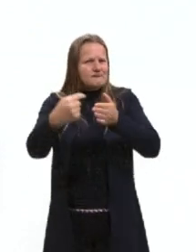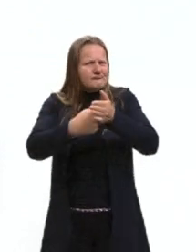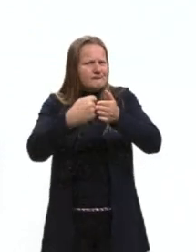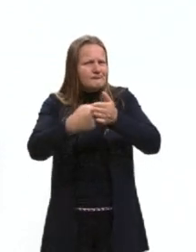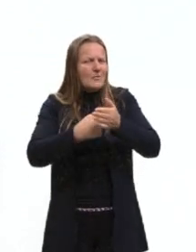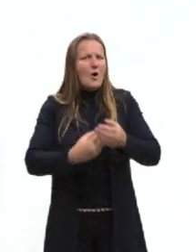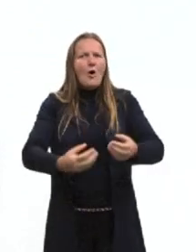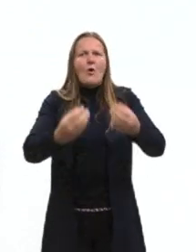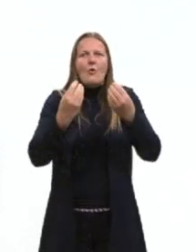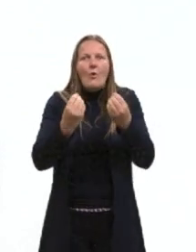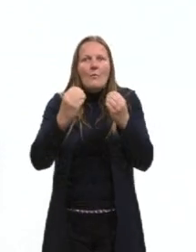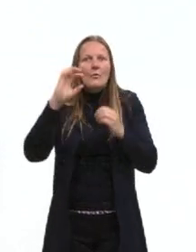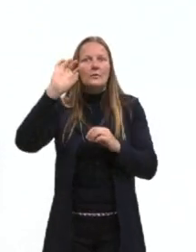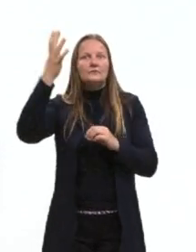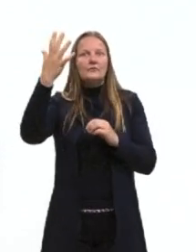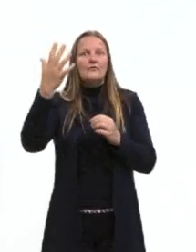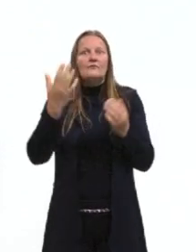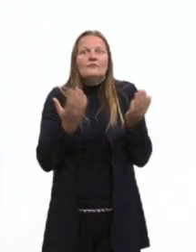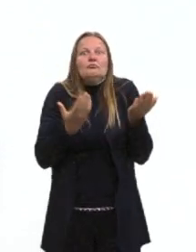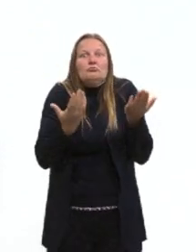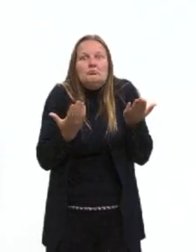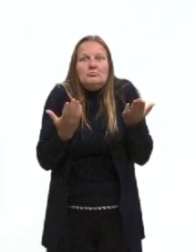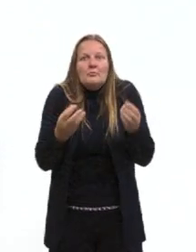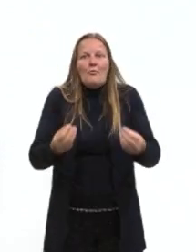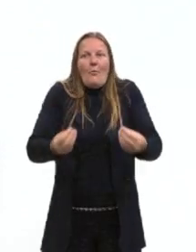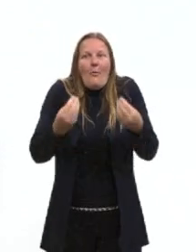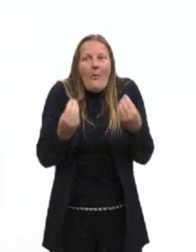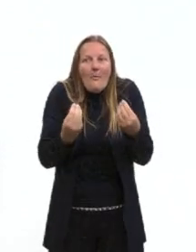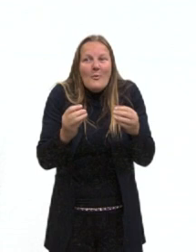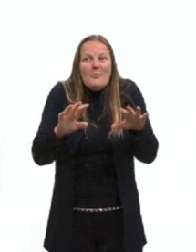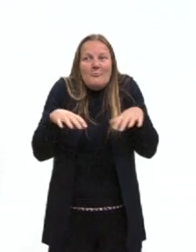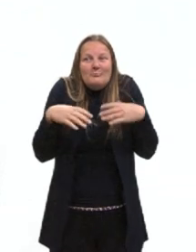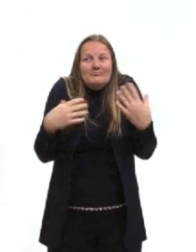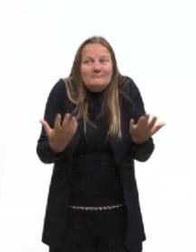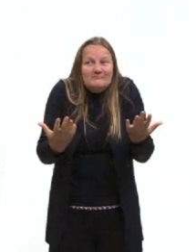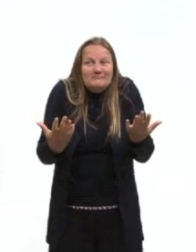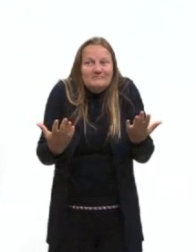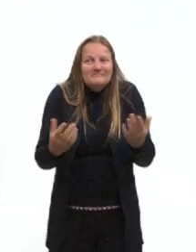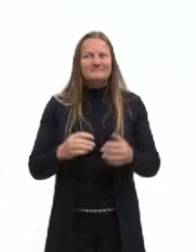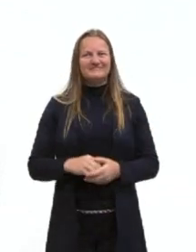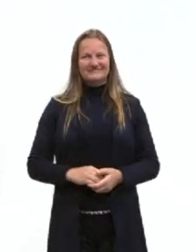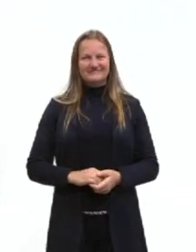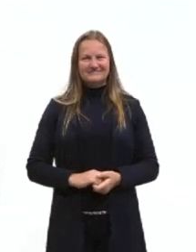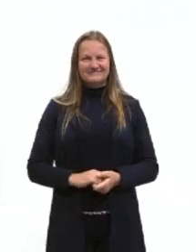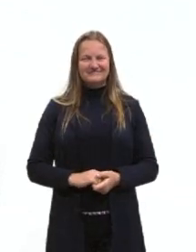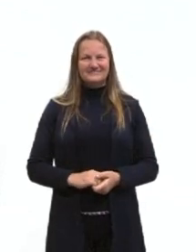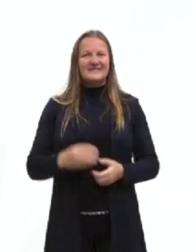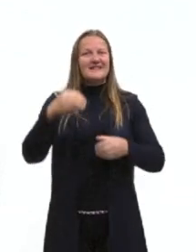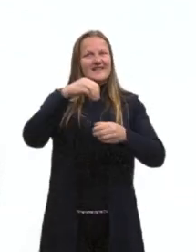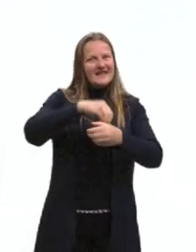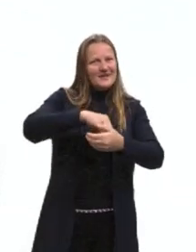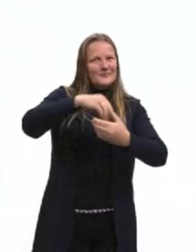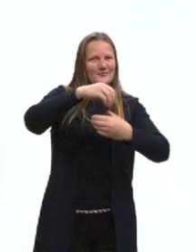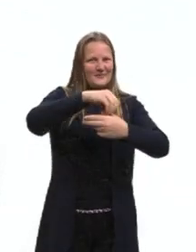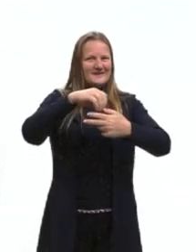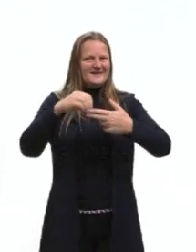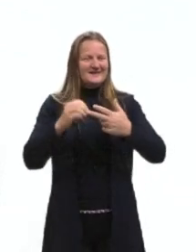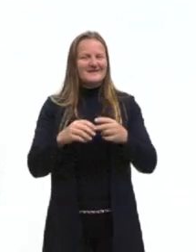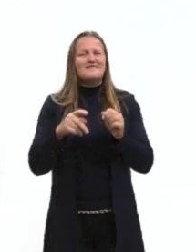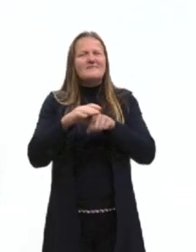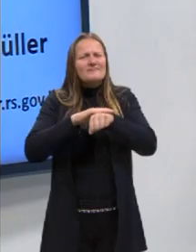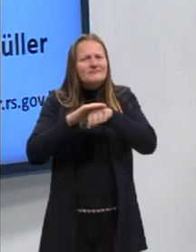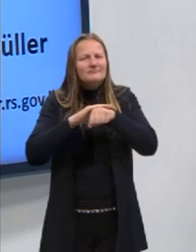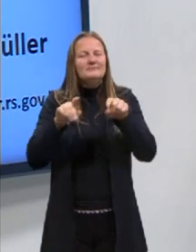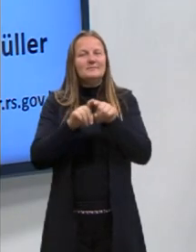como eu resolvo isso? A gente vai falar um pouquinho sobre resolução de questões no Enem. Falar também das